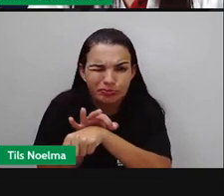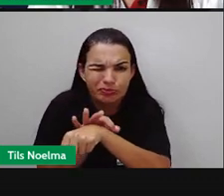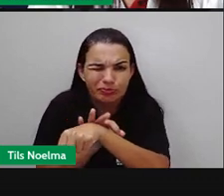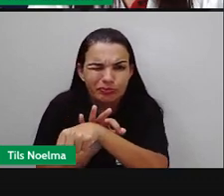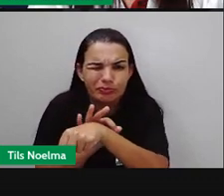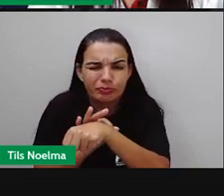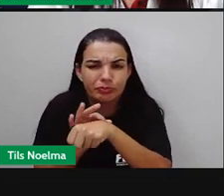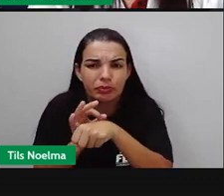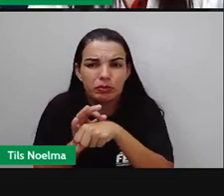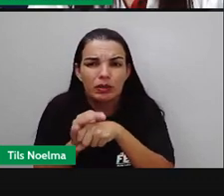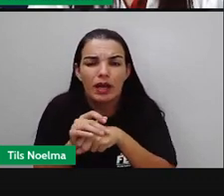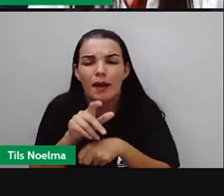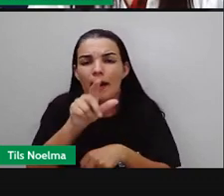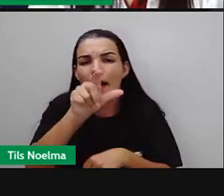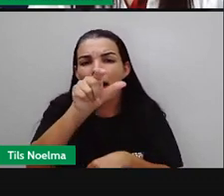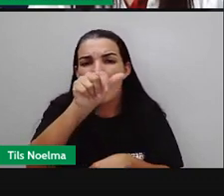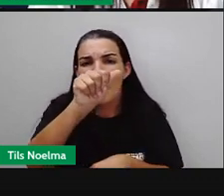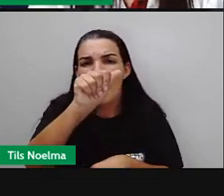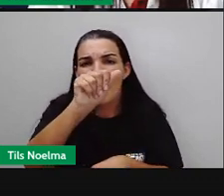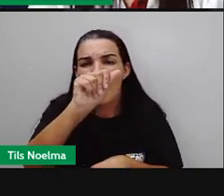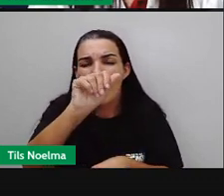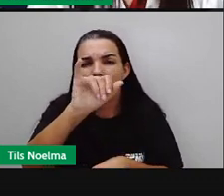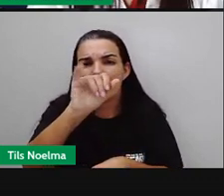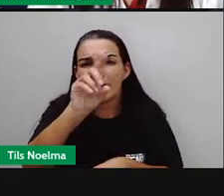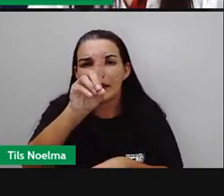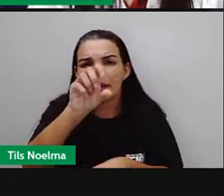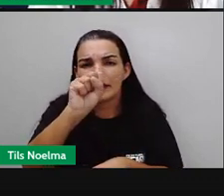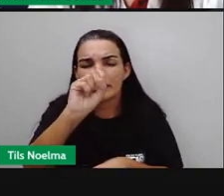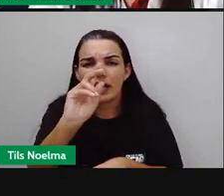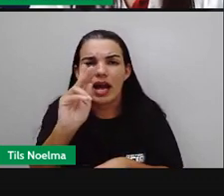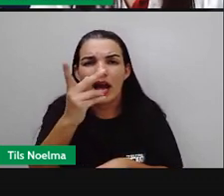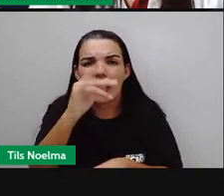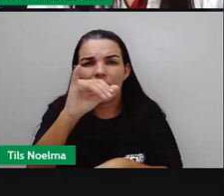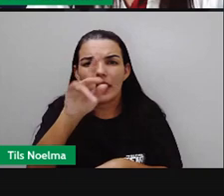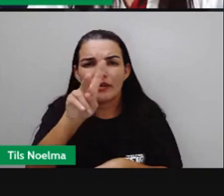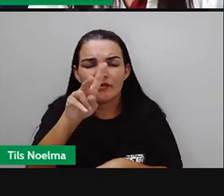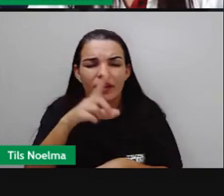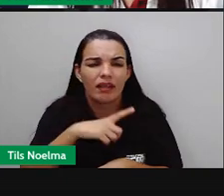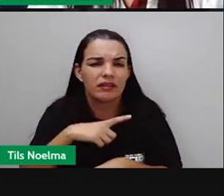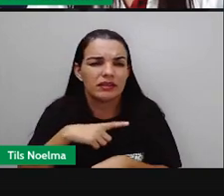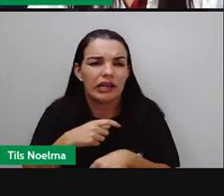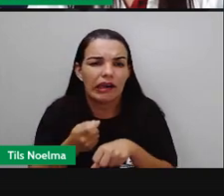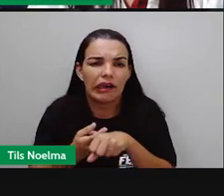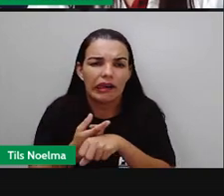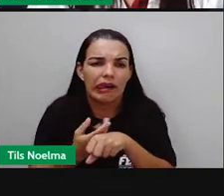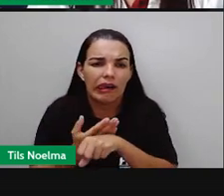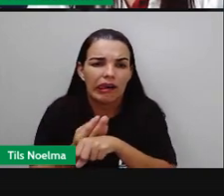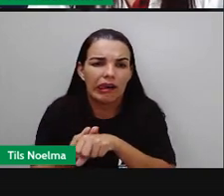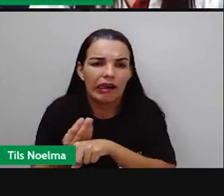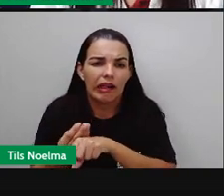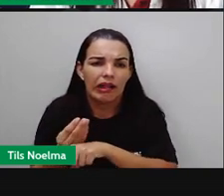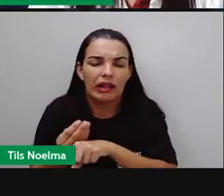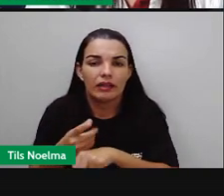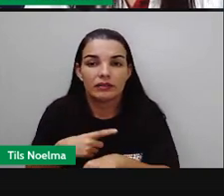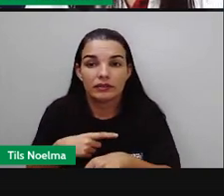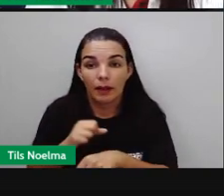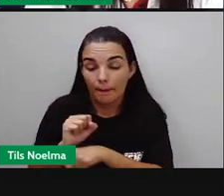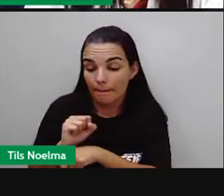ainda não tem cura, somente tratamento. Verrugas e codilomas causados pelo